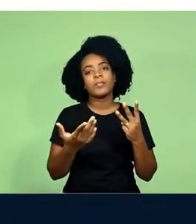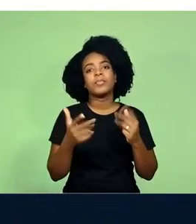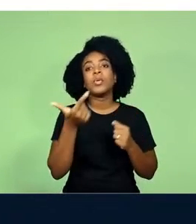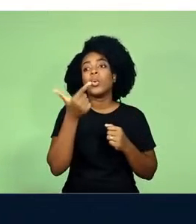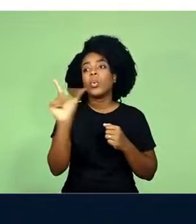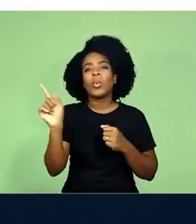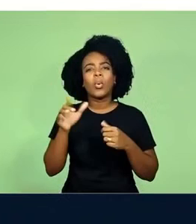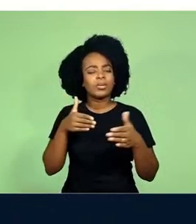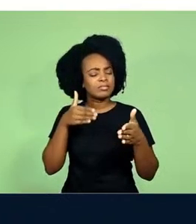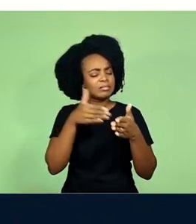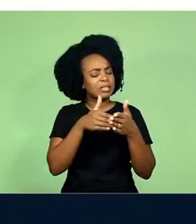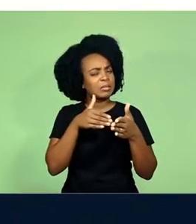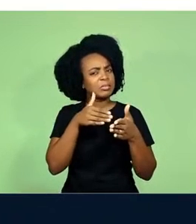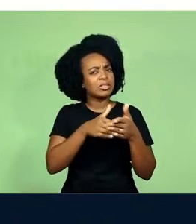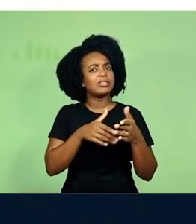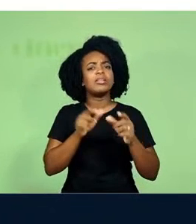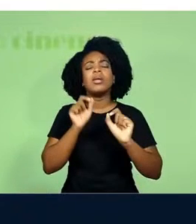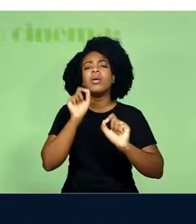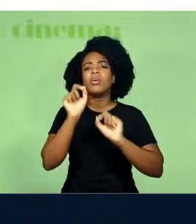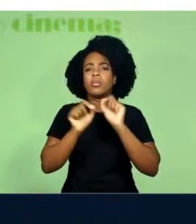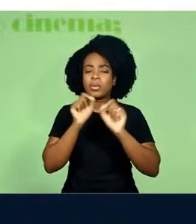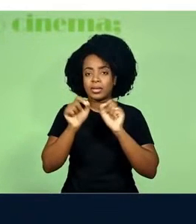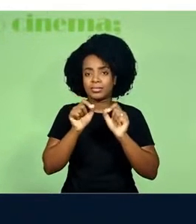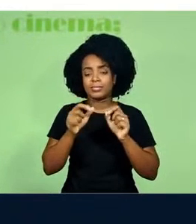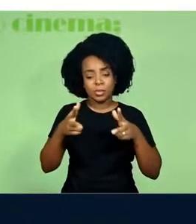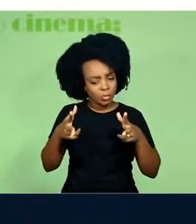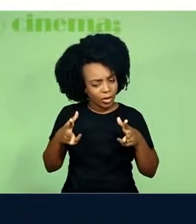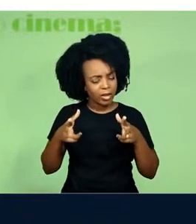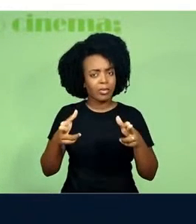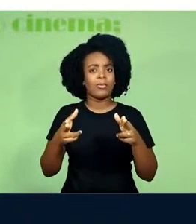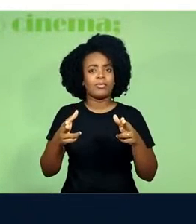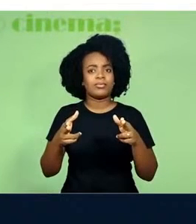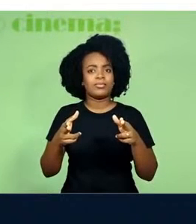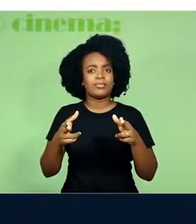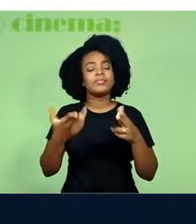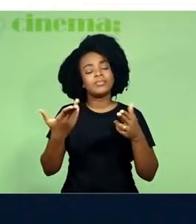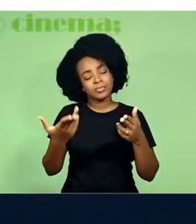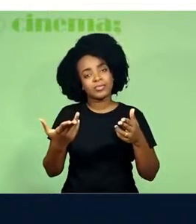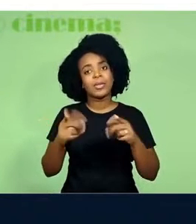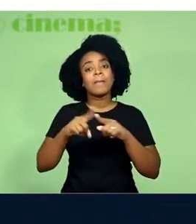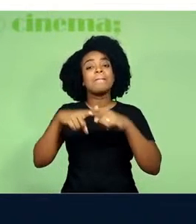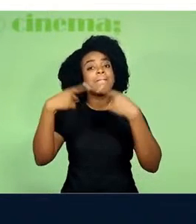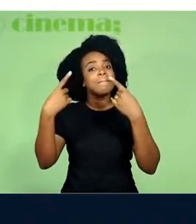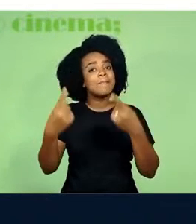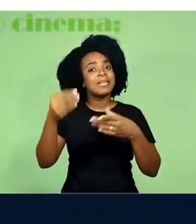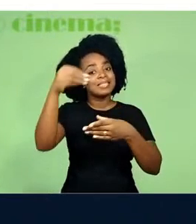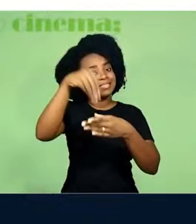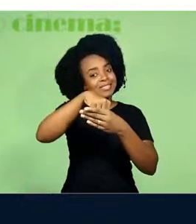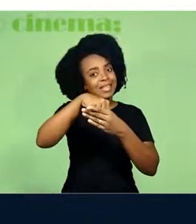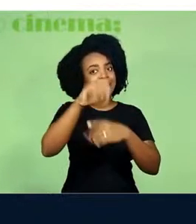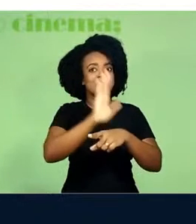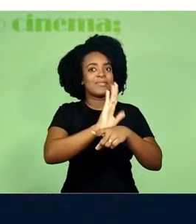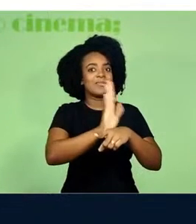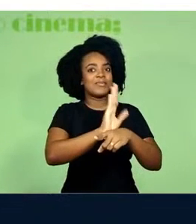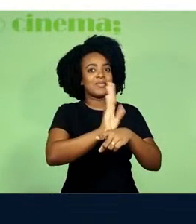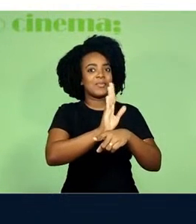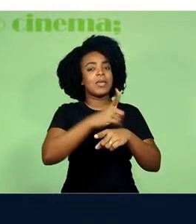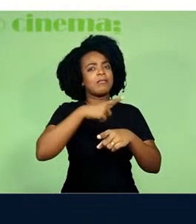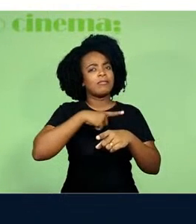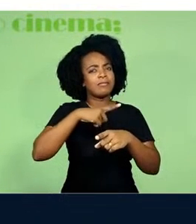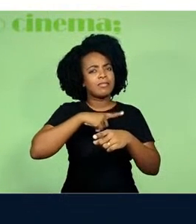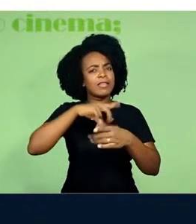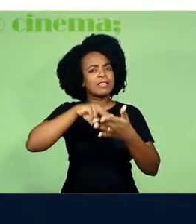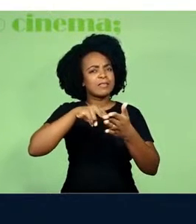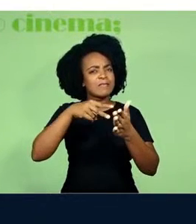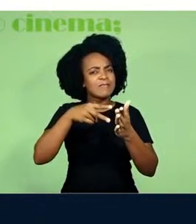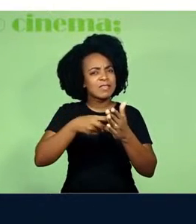limite é que, mesmo fazendo os recortes, os filmes em si são polissêmicos. De modo nenhum, eu quero dizer que, olha,